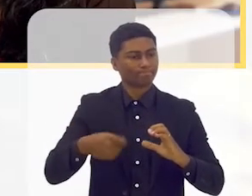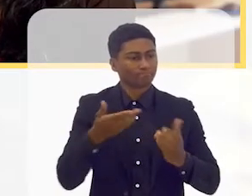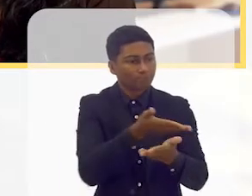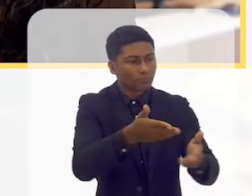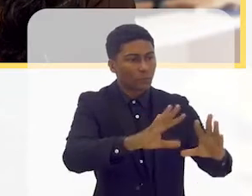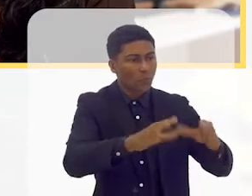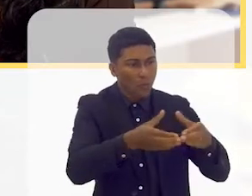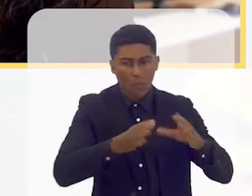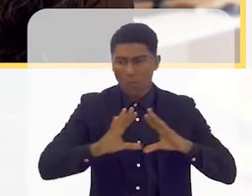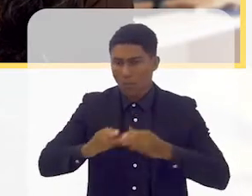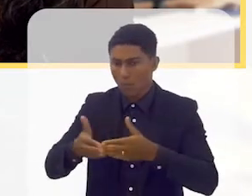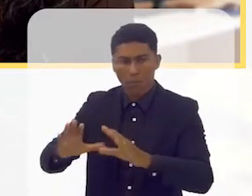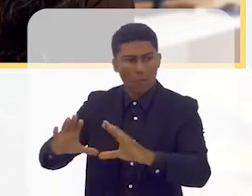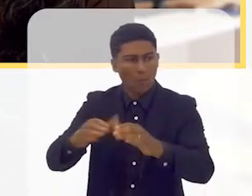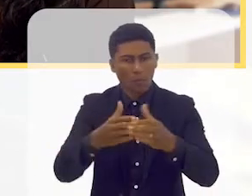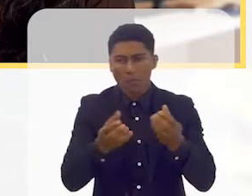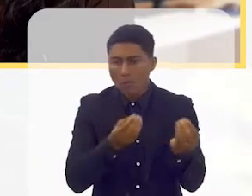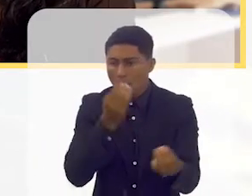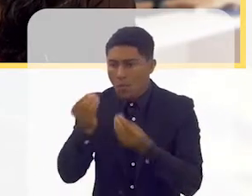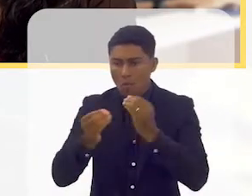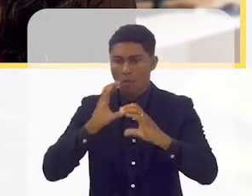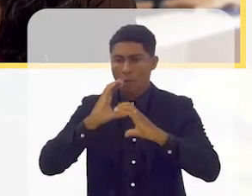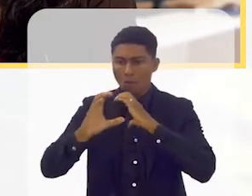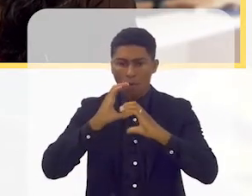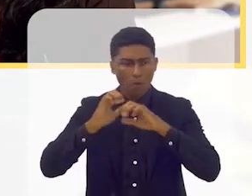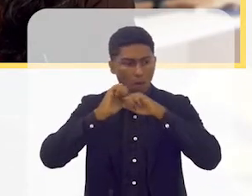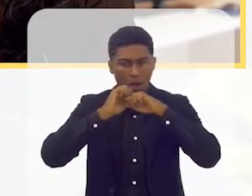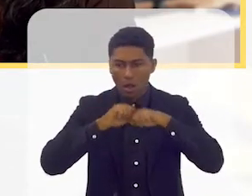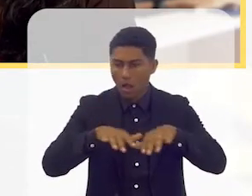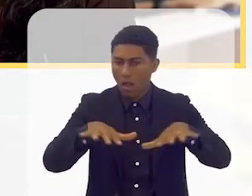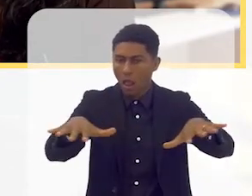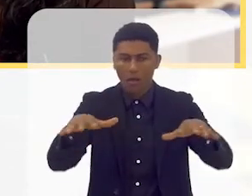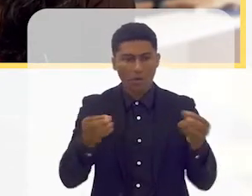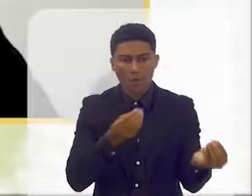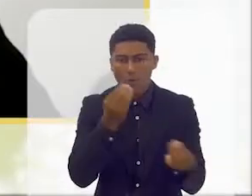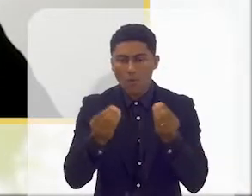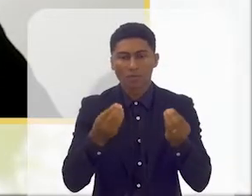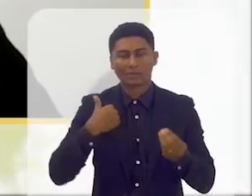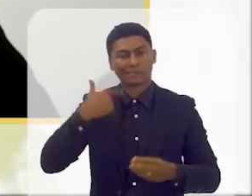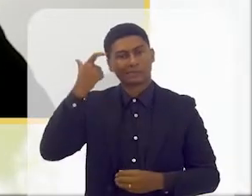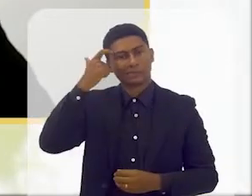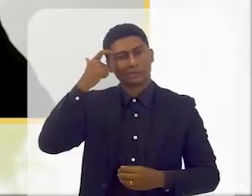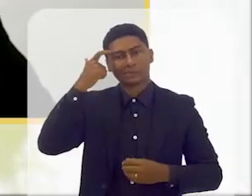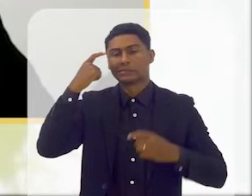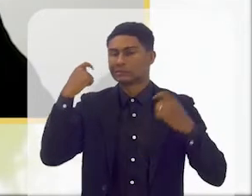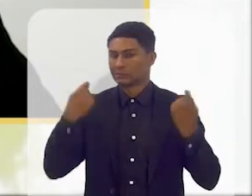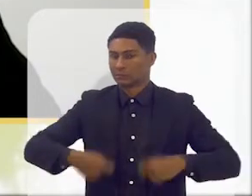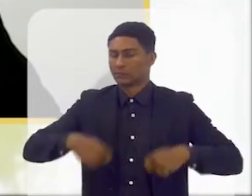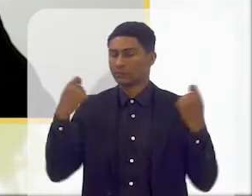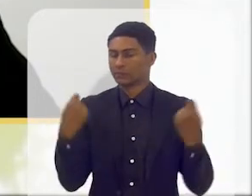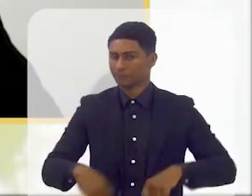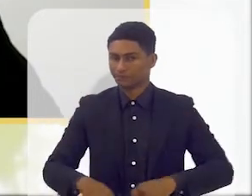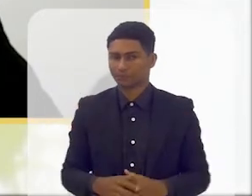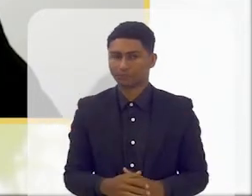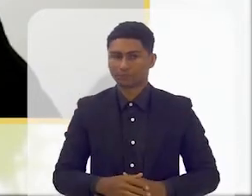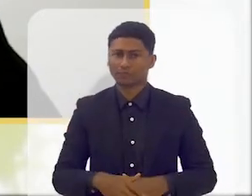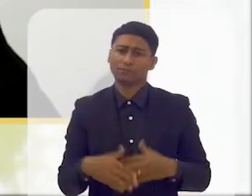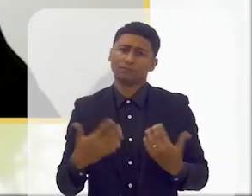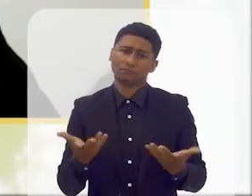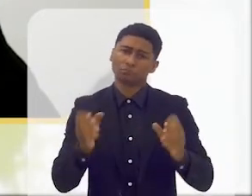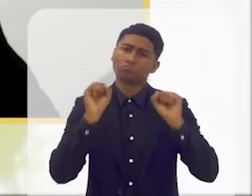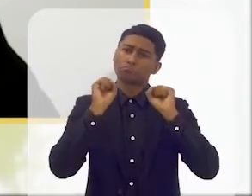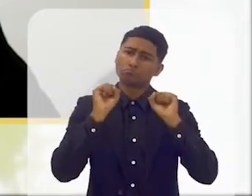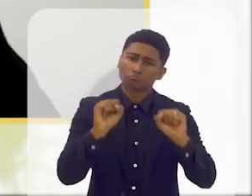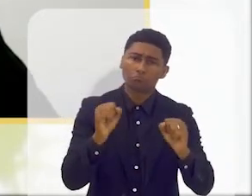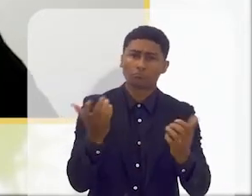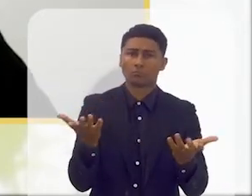múltiplos públicos e como é que eu consigo chegar até estes públicos. É verdade que eu posso